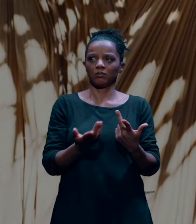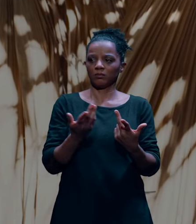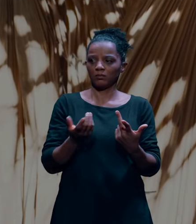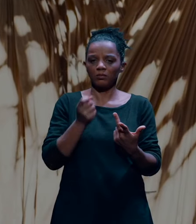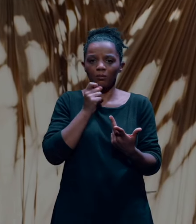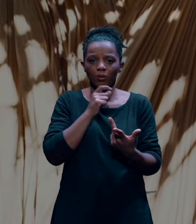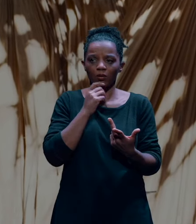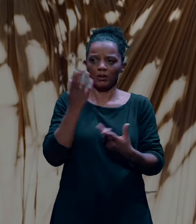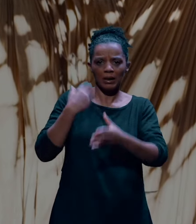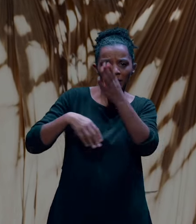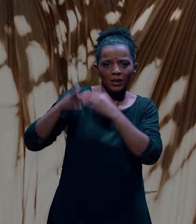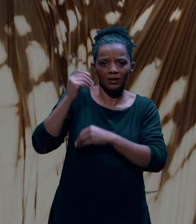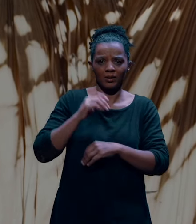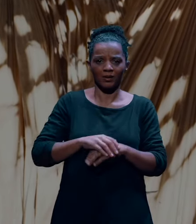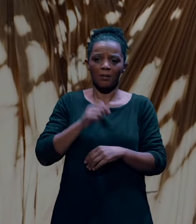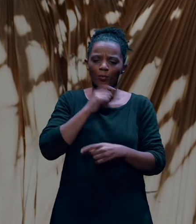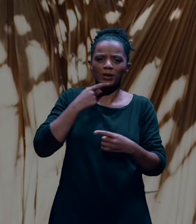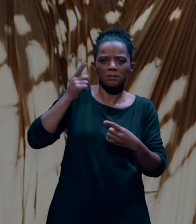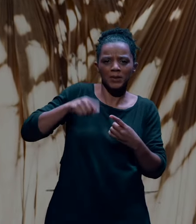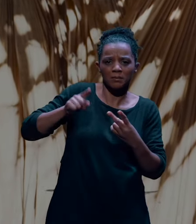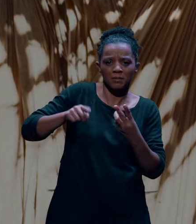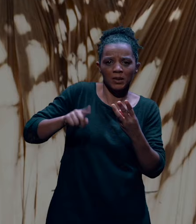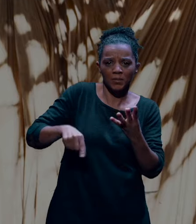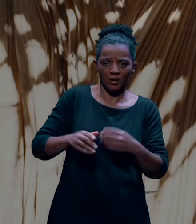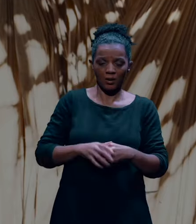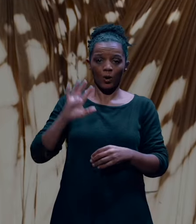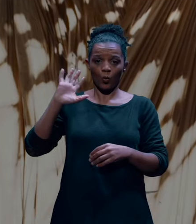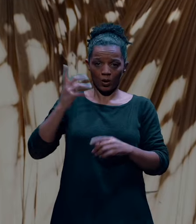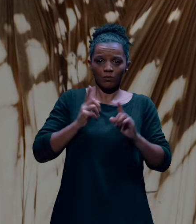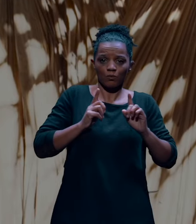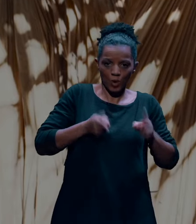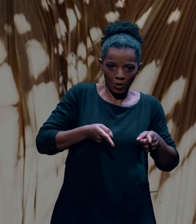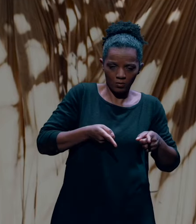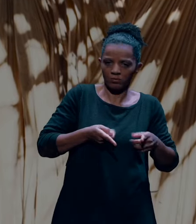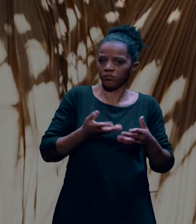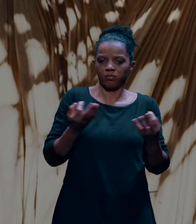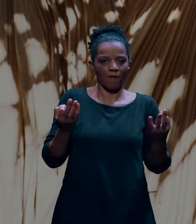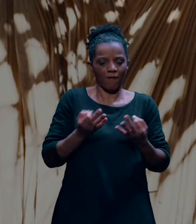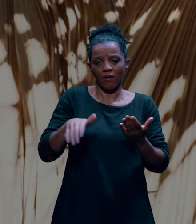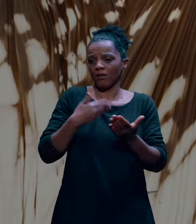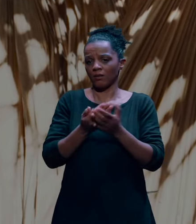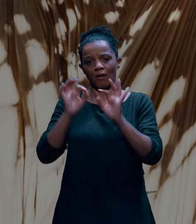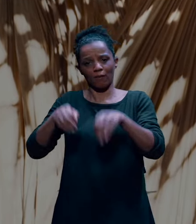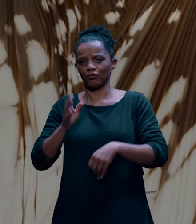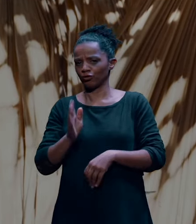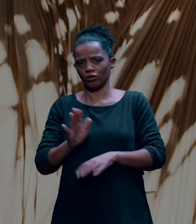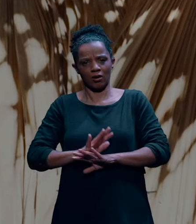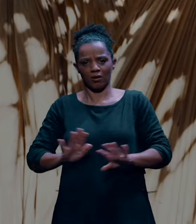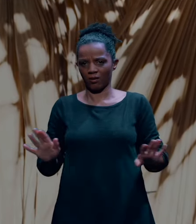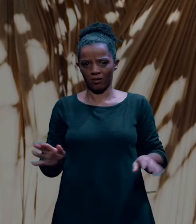pode ser aprendida e repetida várias vezes, mas quando ela começa já está a acabar.